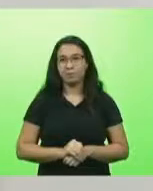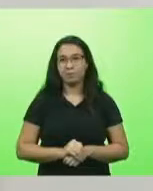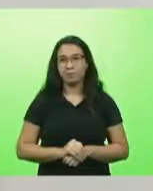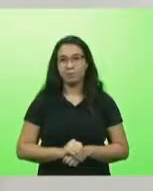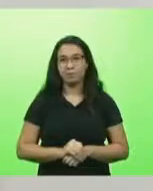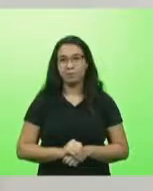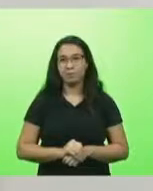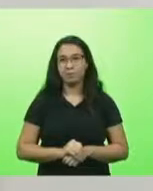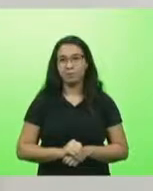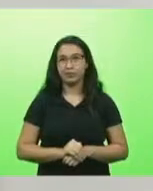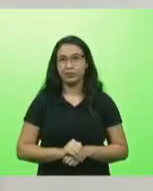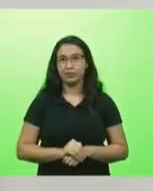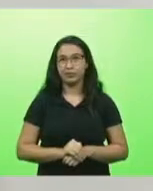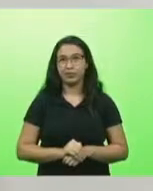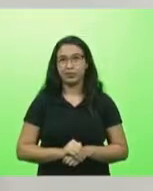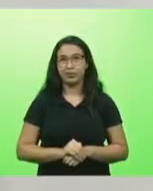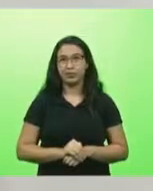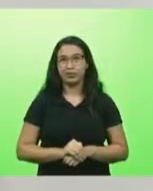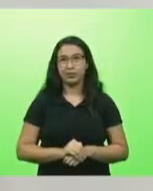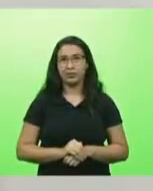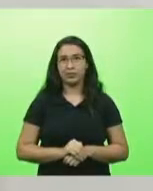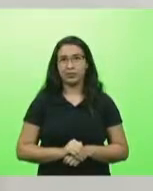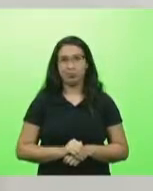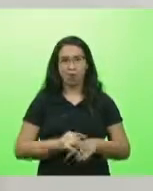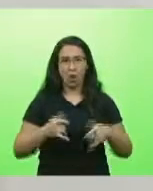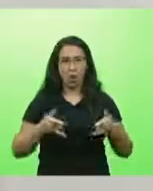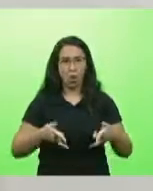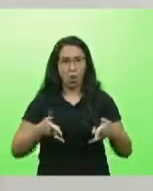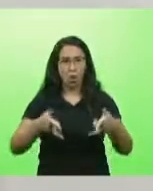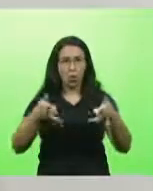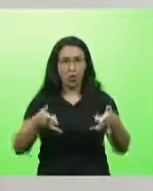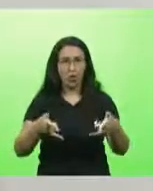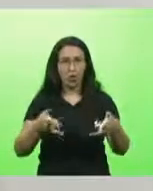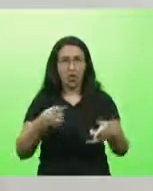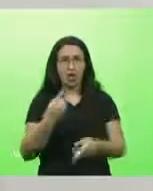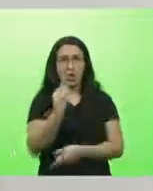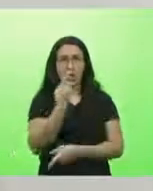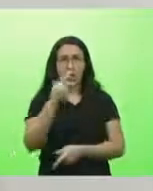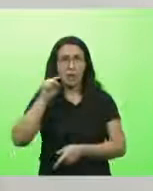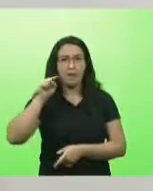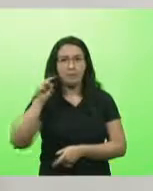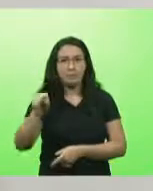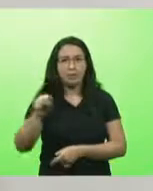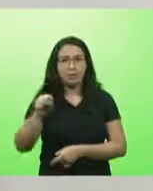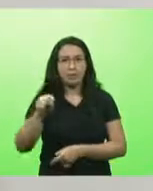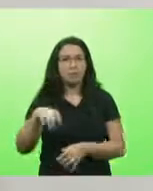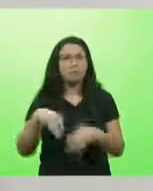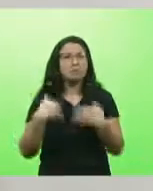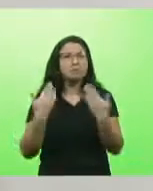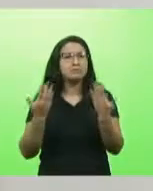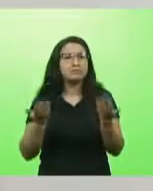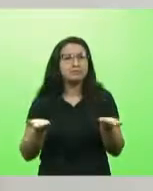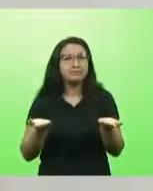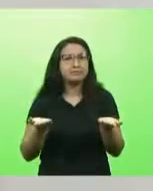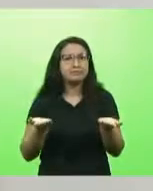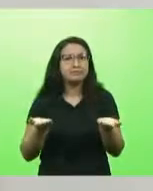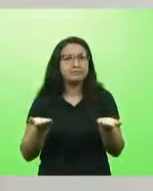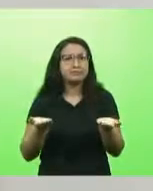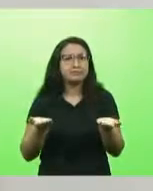E onde é que estão os leitos de UTI, os mil leitos de UTI prometidos?